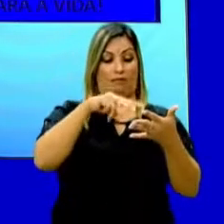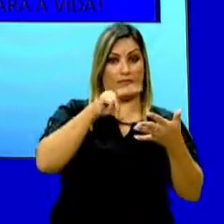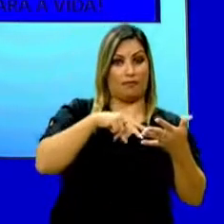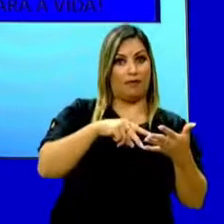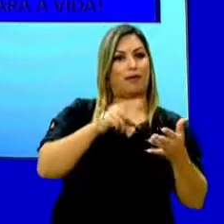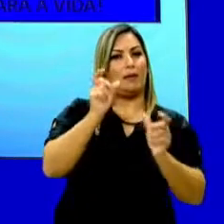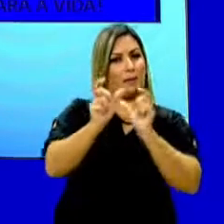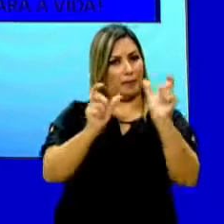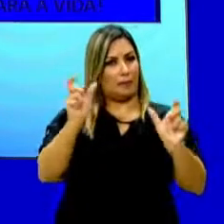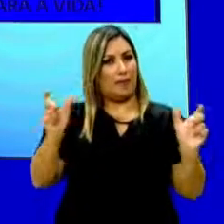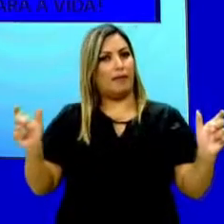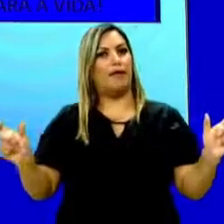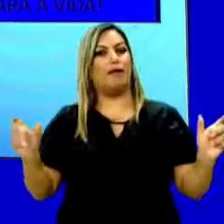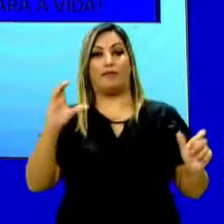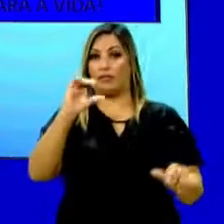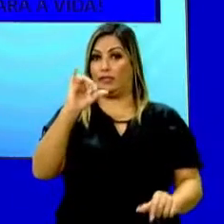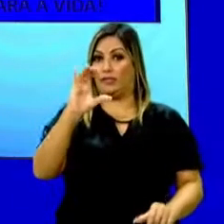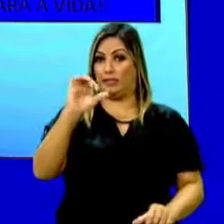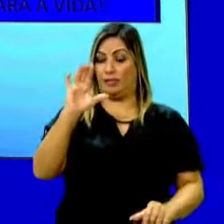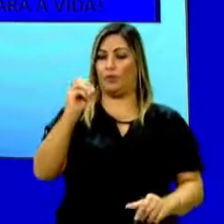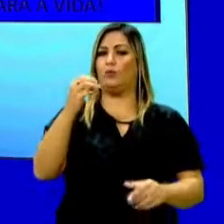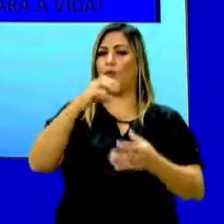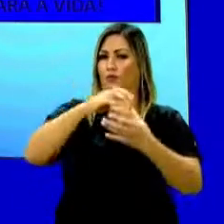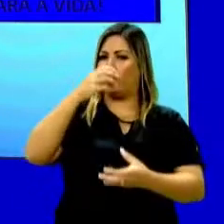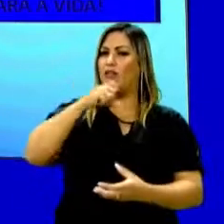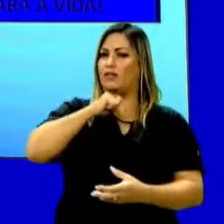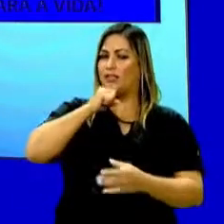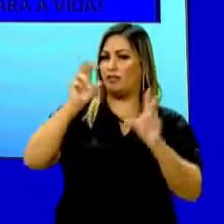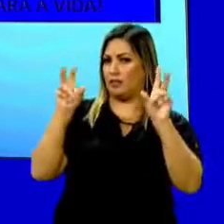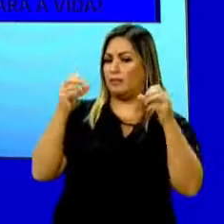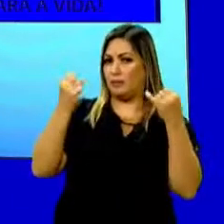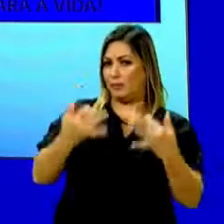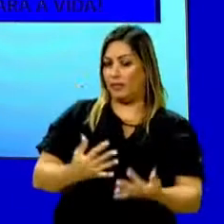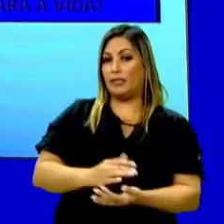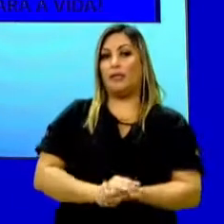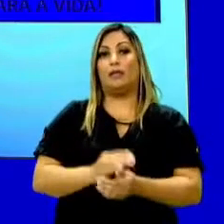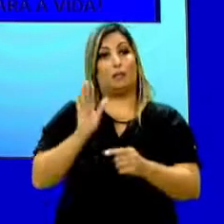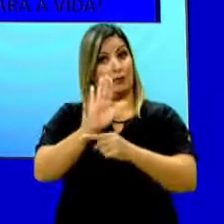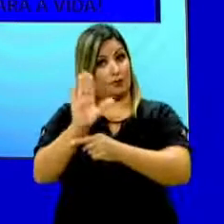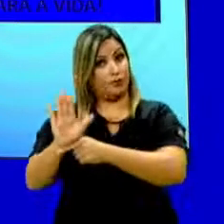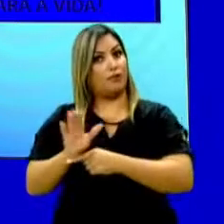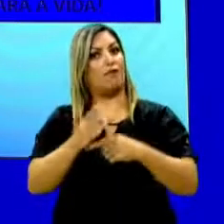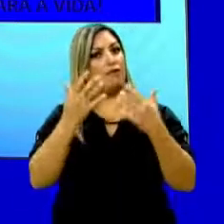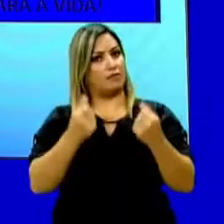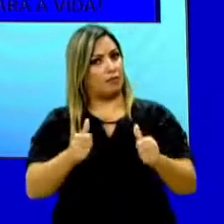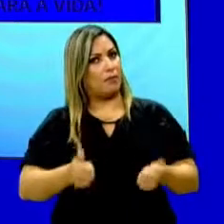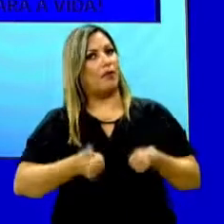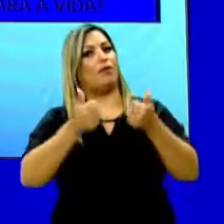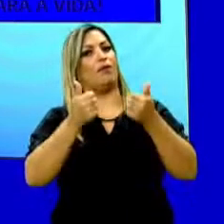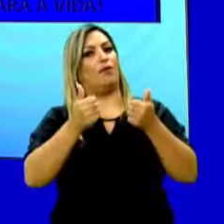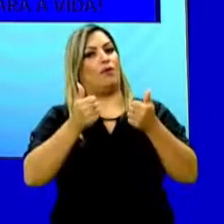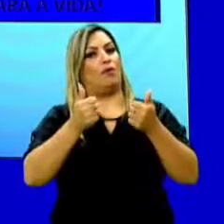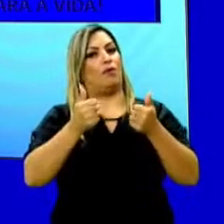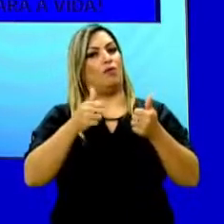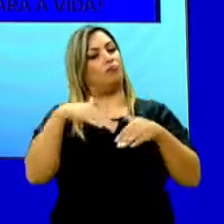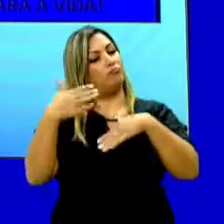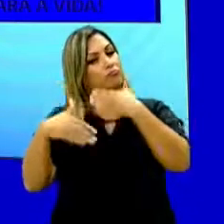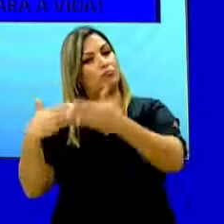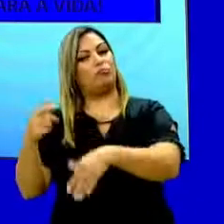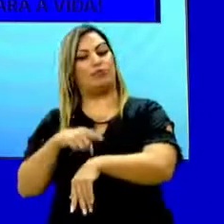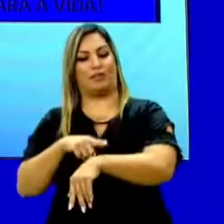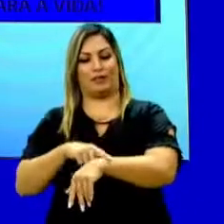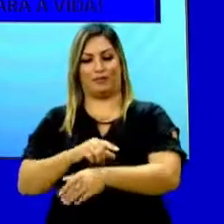as palavras de Cícero sobre o envelhecimento pode ajudar a aceitar melhor a passagem do tempo.